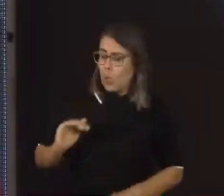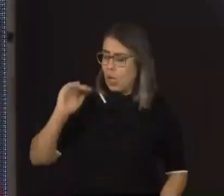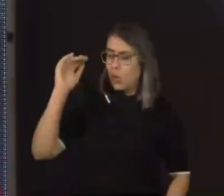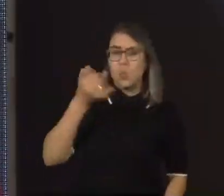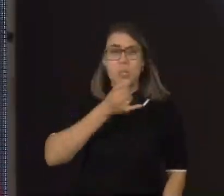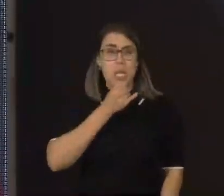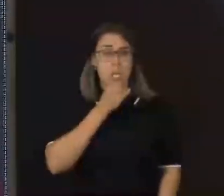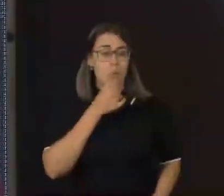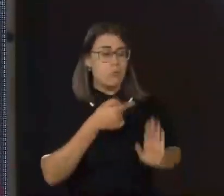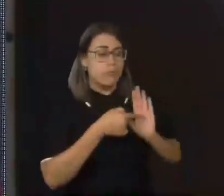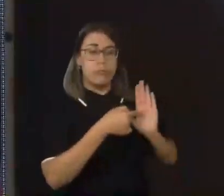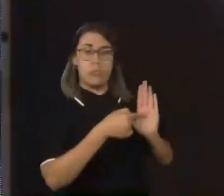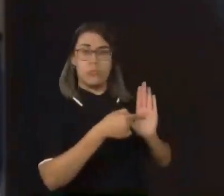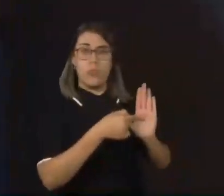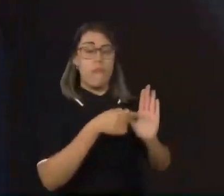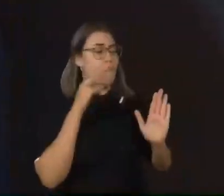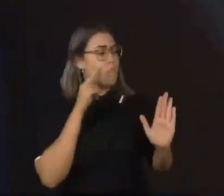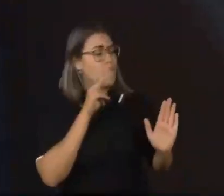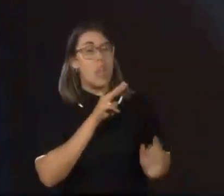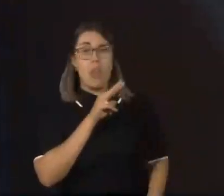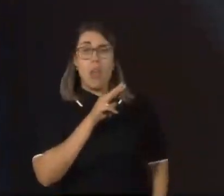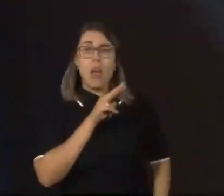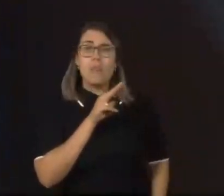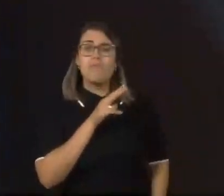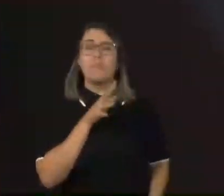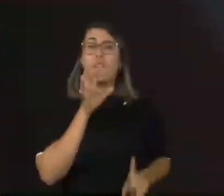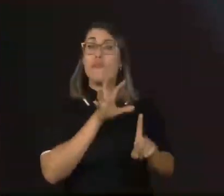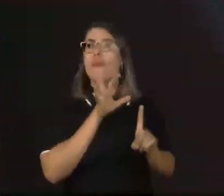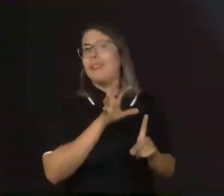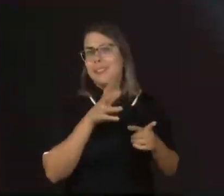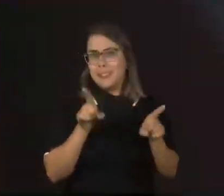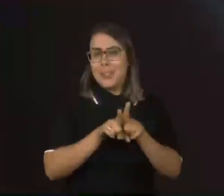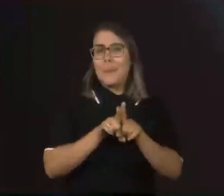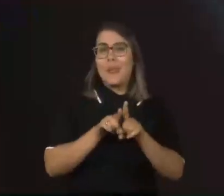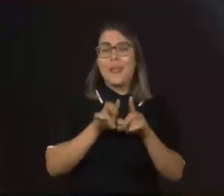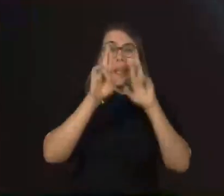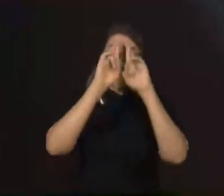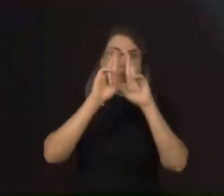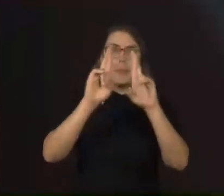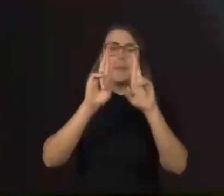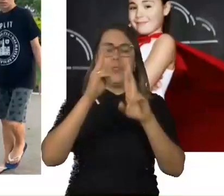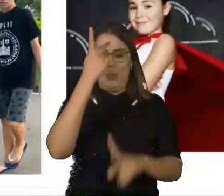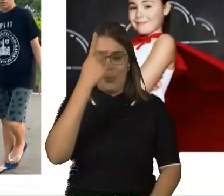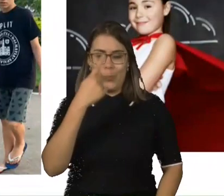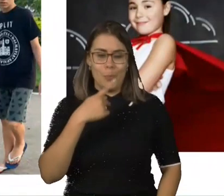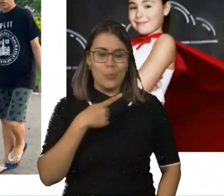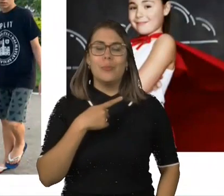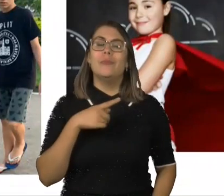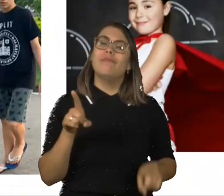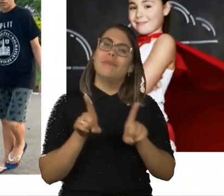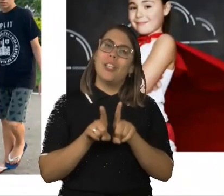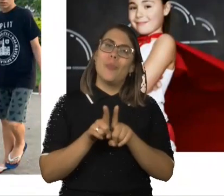exemplos, as crianças, às vezes, são reflexo dos nossos comportamentos em relação ao respeito próprio. E aqui a gente também